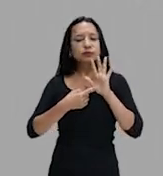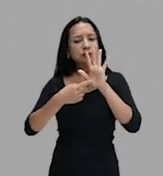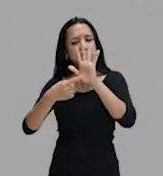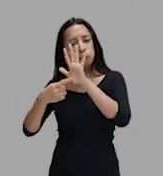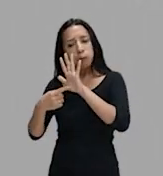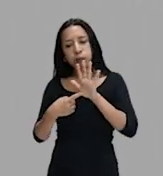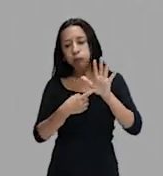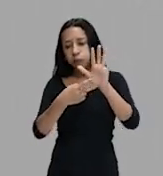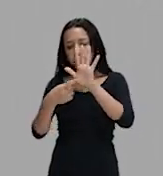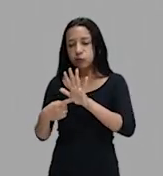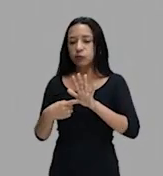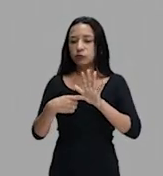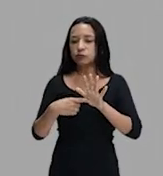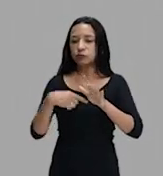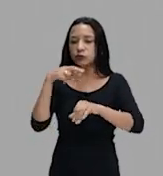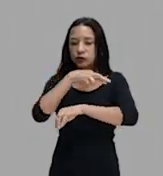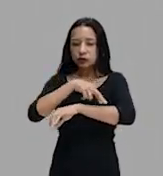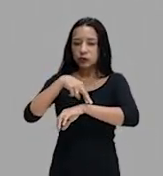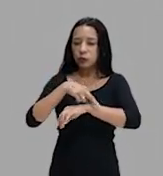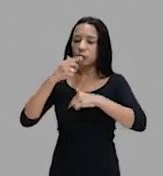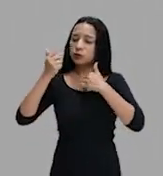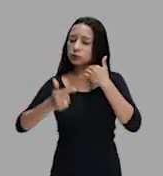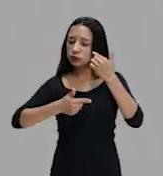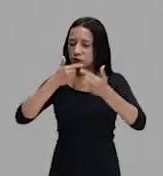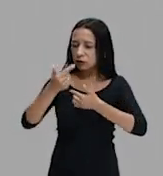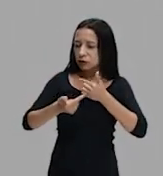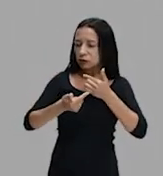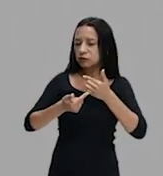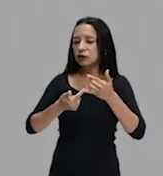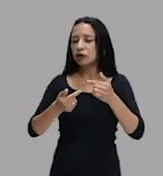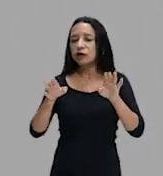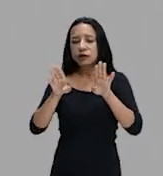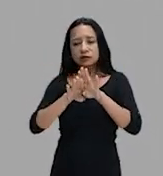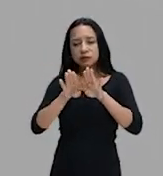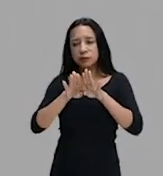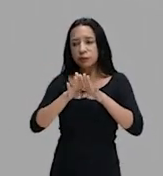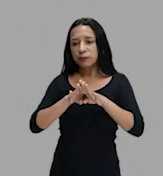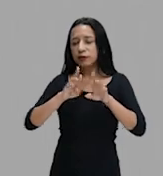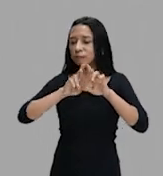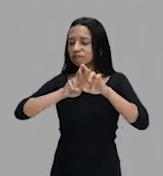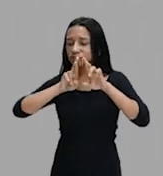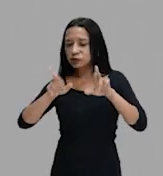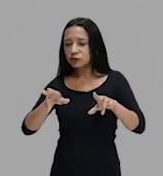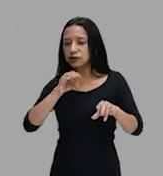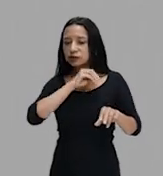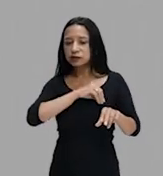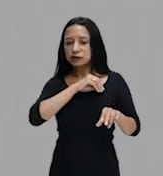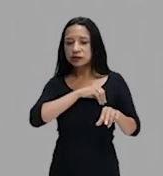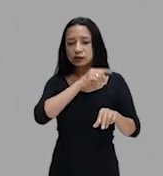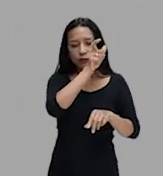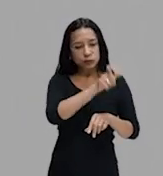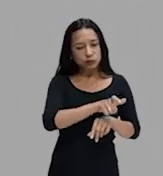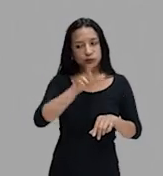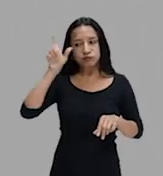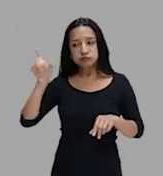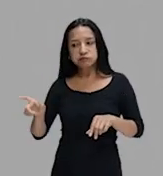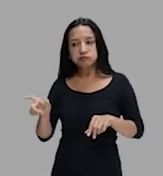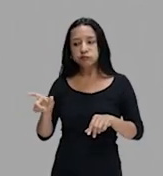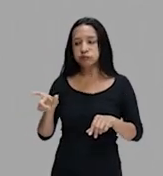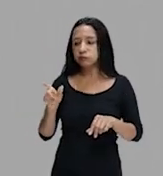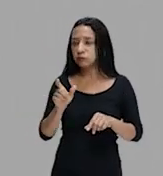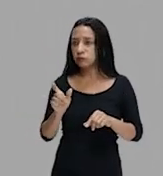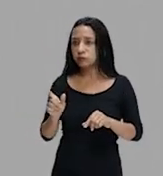preconceito racial e social, contra diferenças salariais de negros em relação a brancos e também as demandas